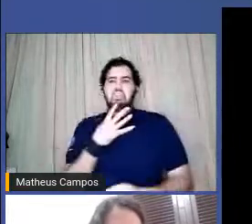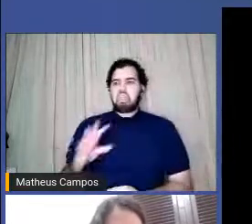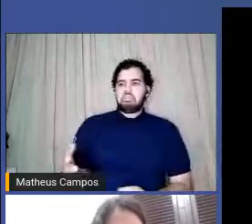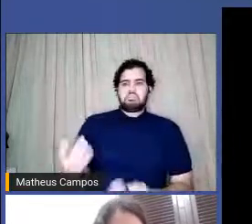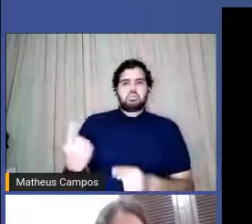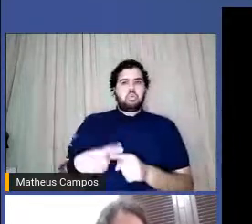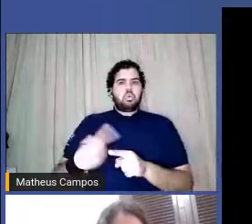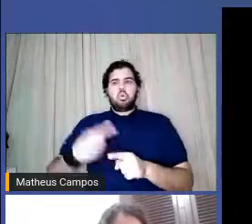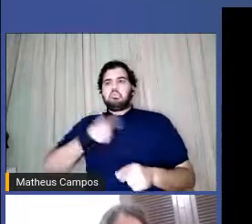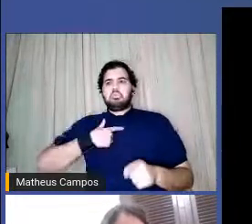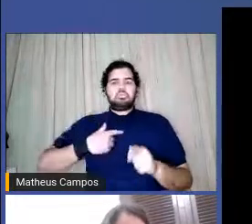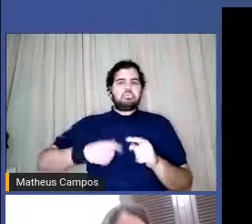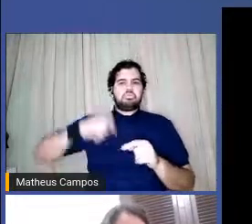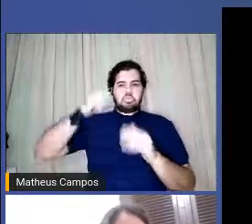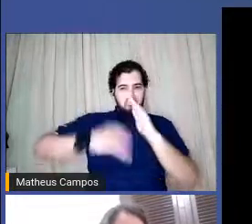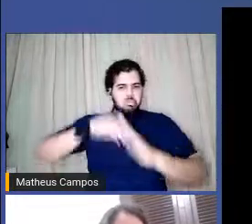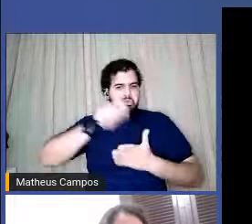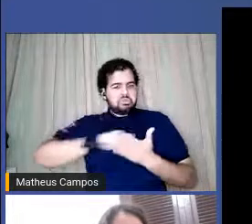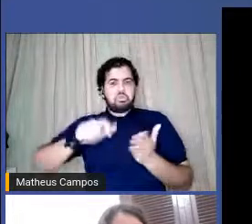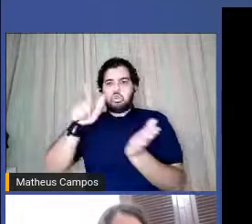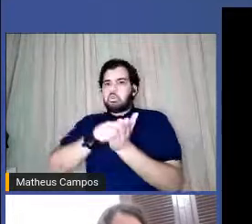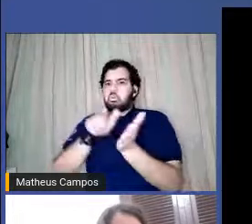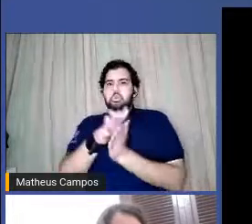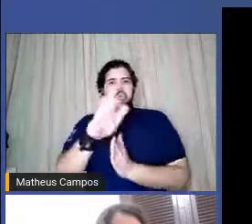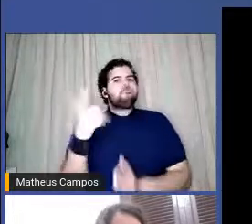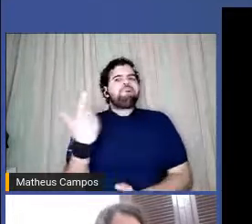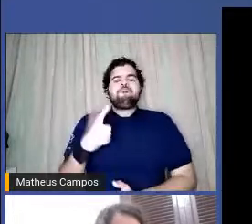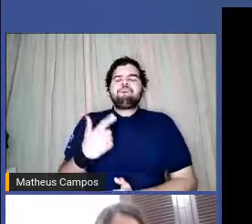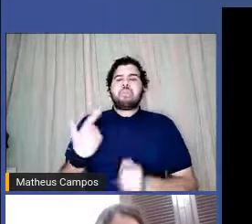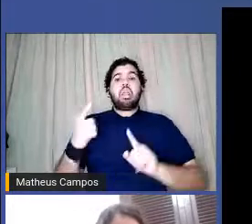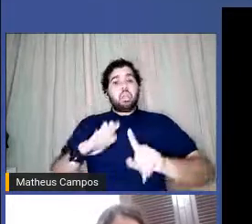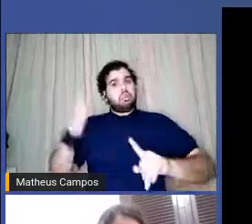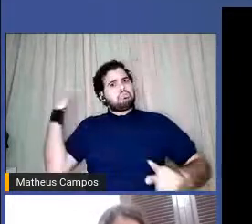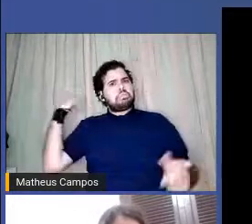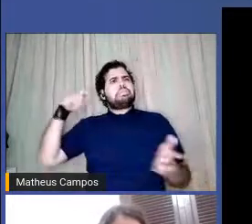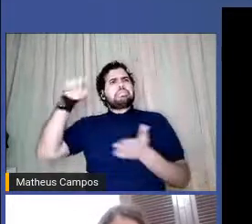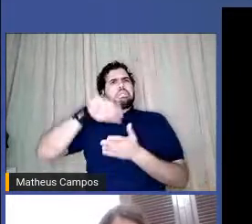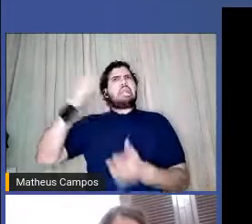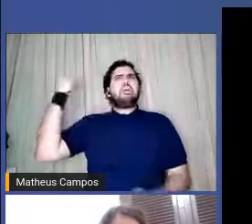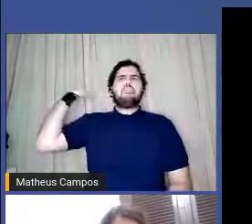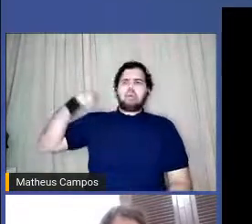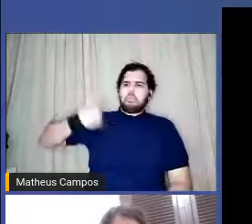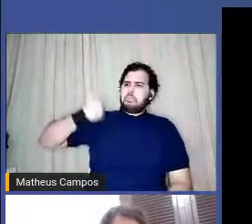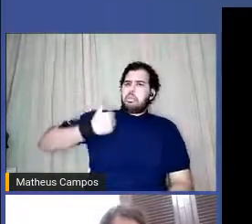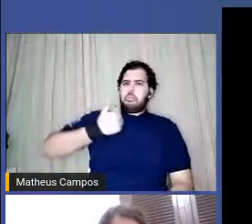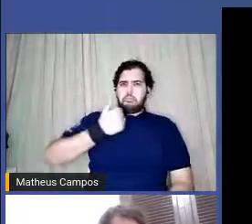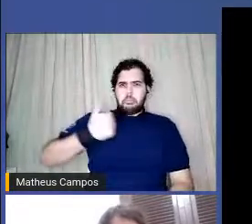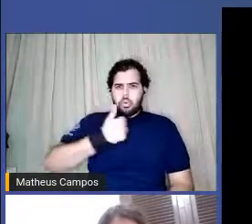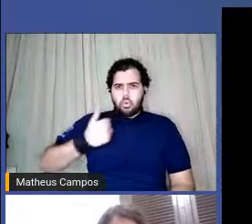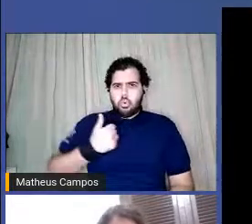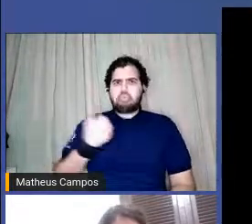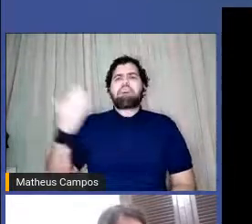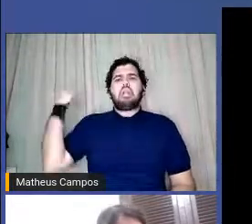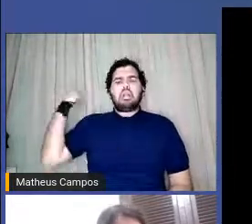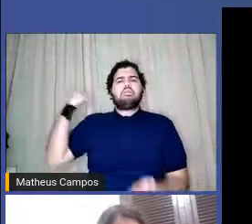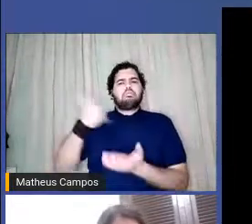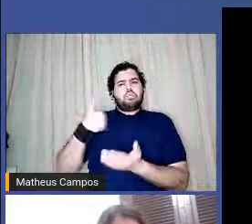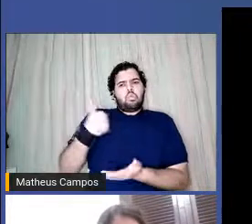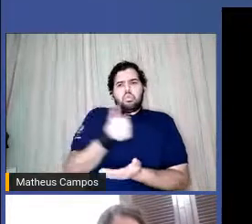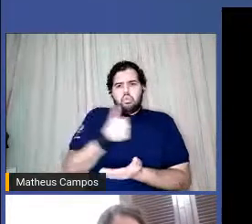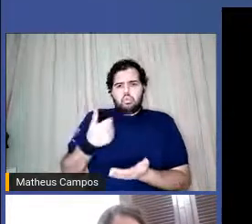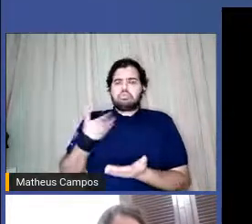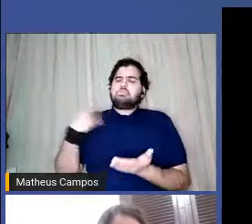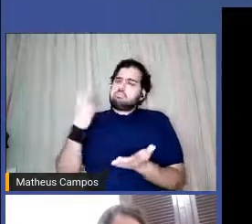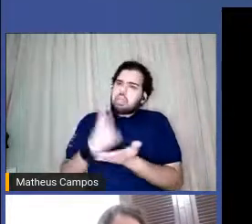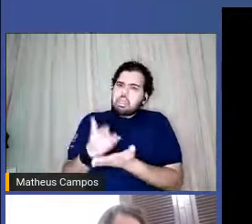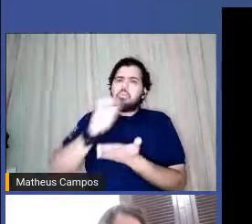divulgados né mas eu escrevia desde os 11 anos eu escrevo desde os 11 anos sempre escrevi